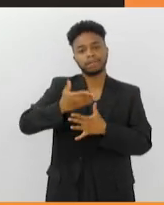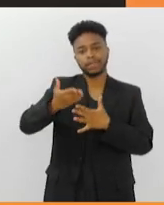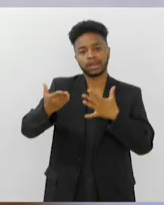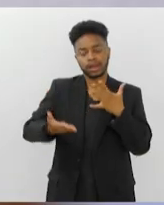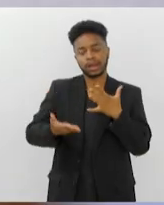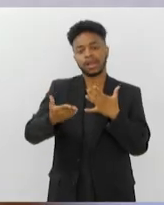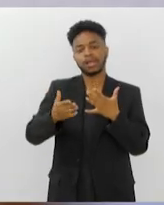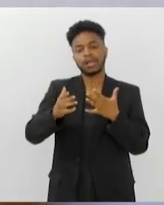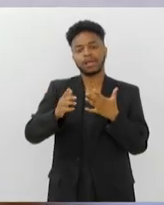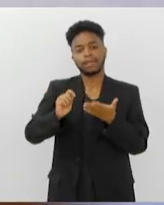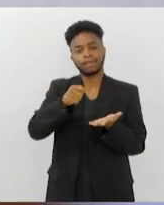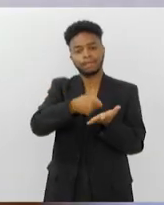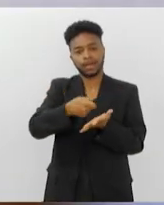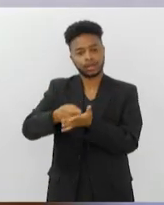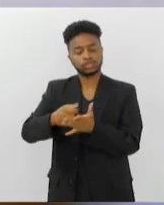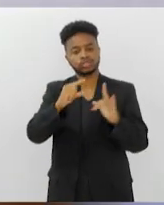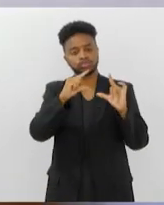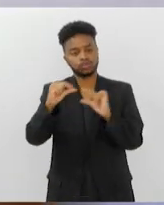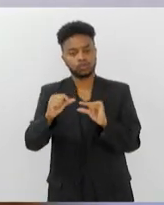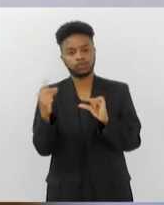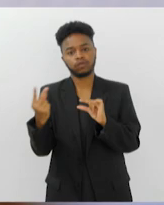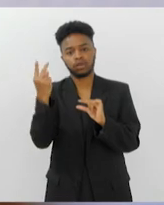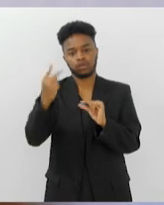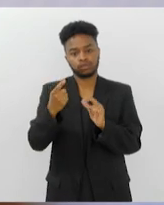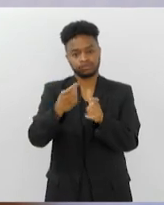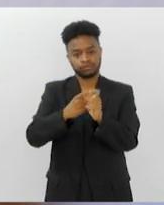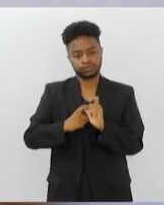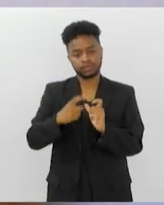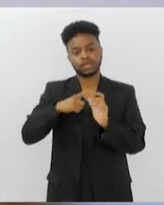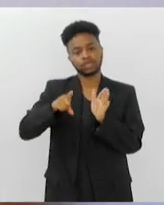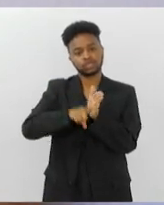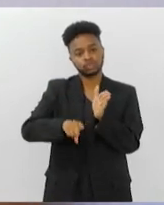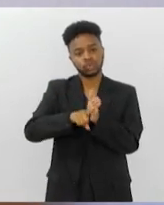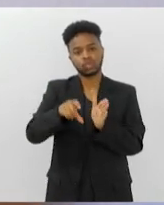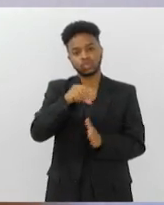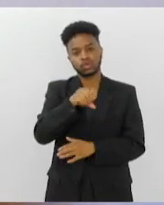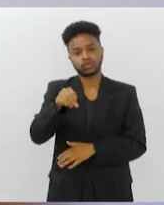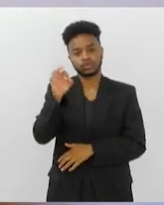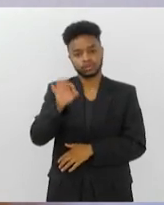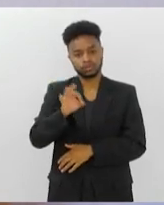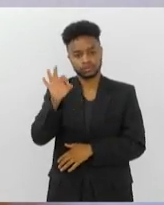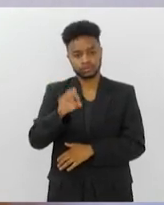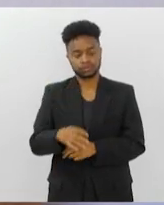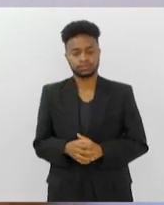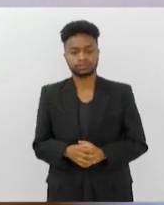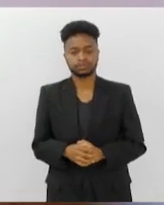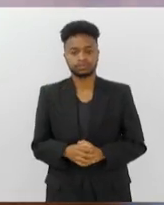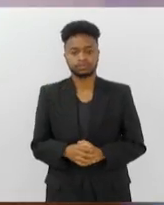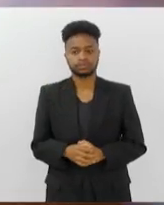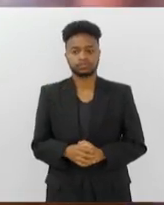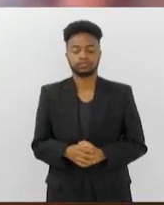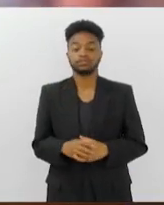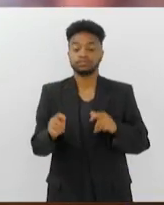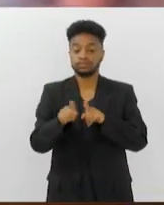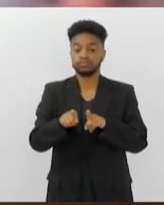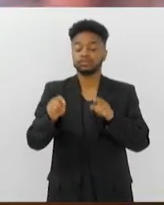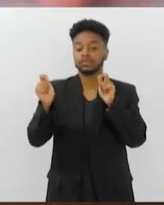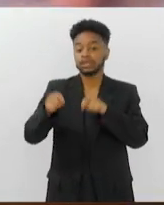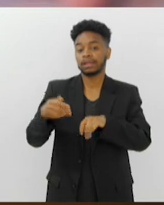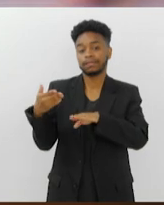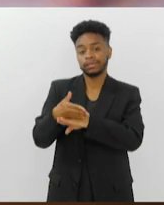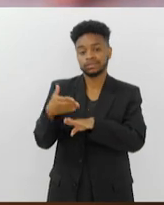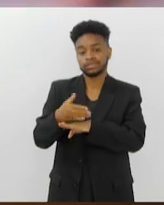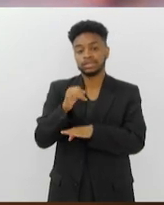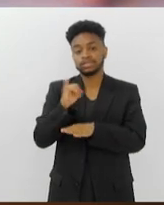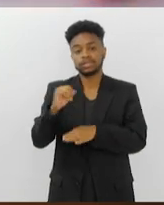particulares reduzam o valor que ainda estão devendo, com descontos de até 99%. Podem participar os alunos que assinaram o